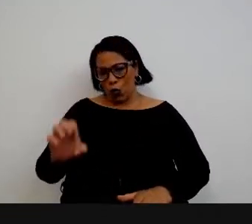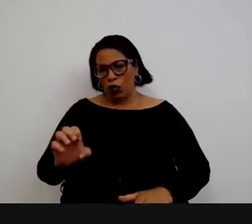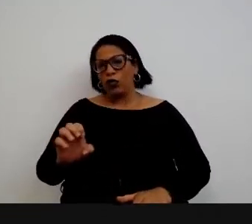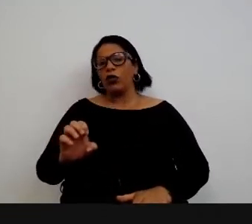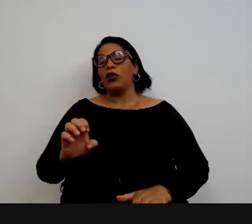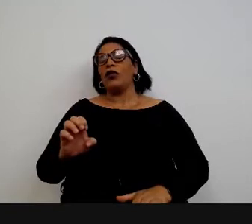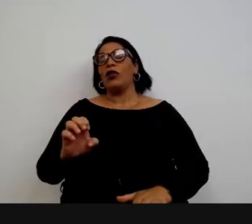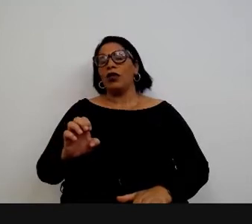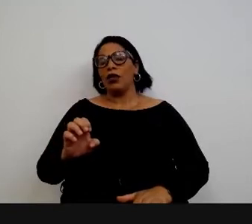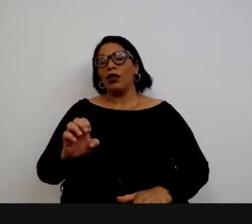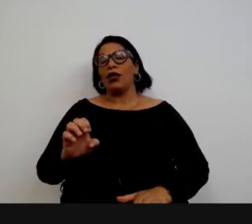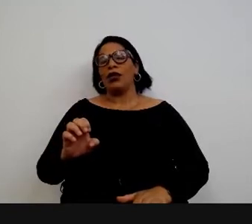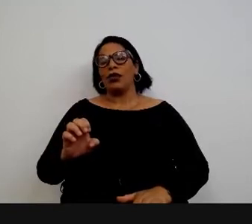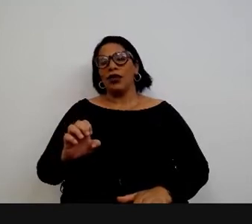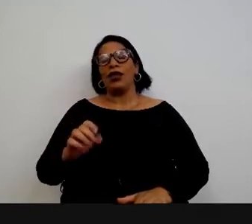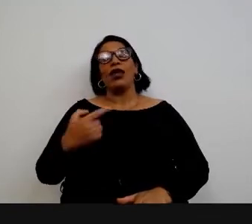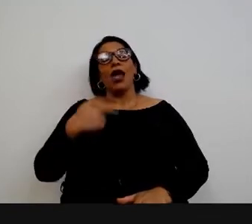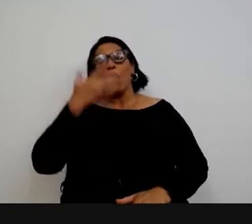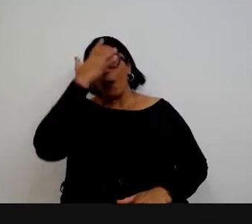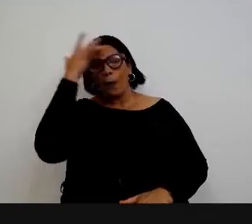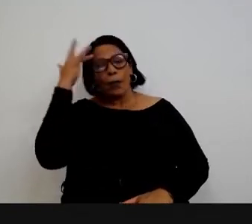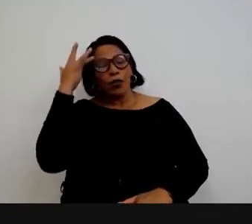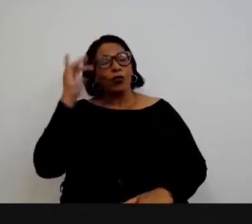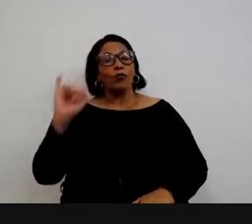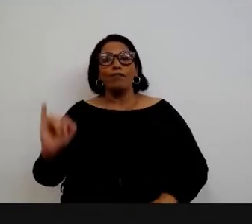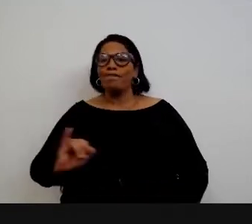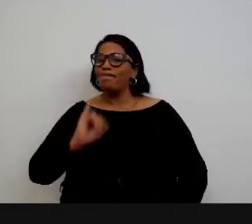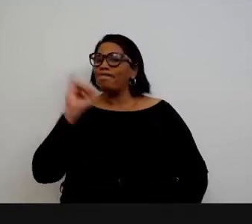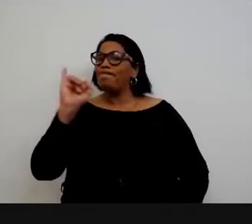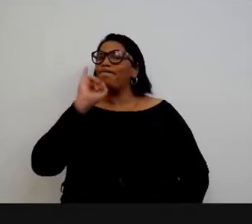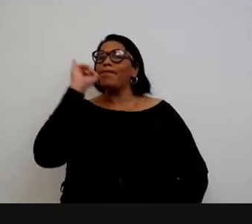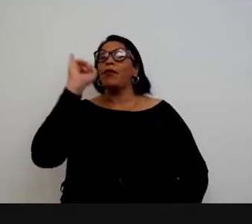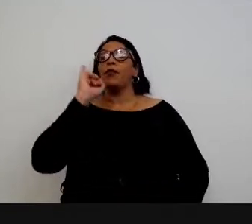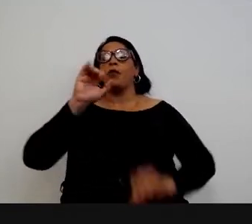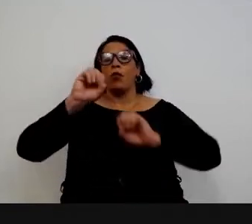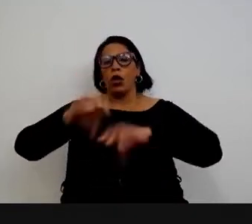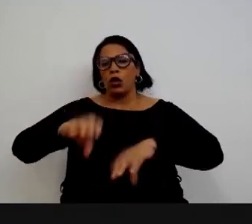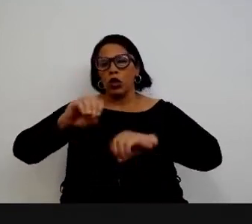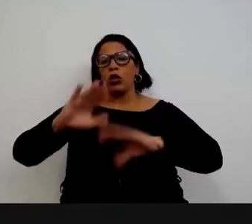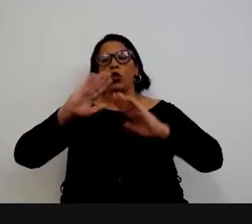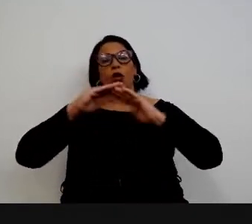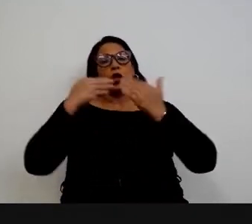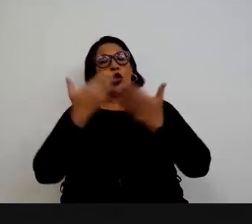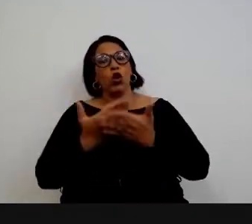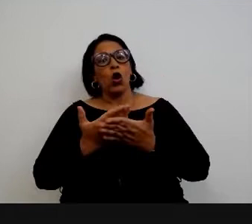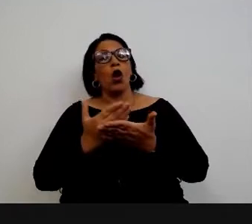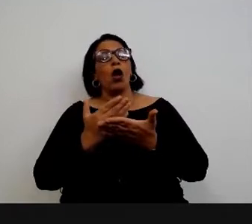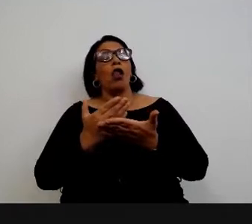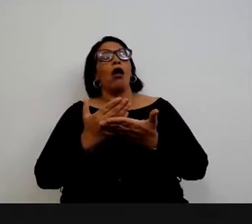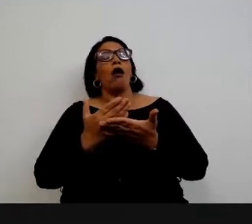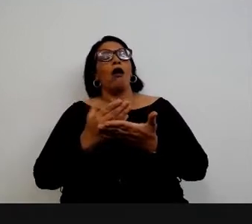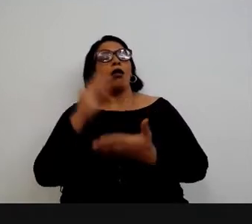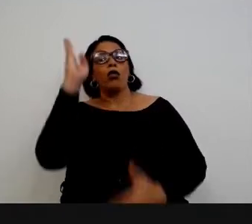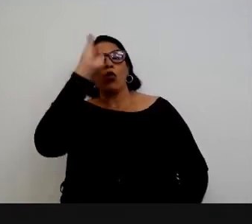é uma figura memorável nessa trajetória da educação legislativa no Brasil.